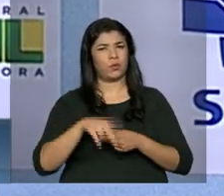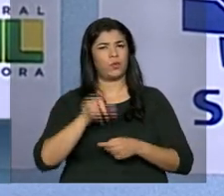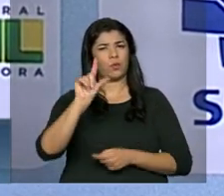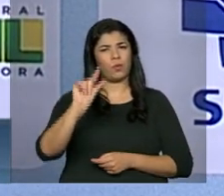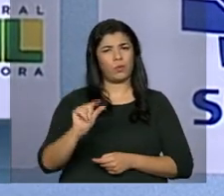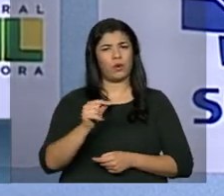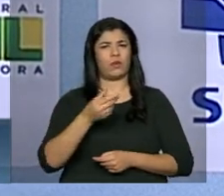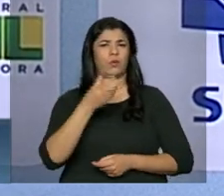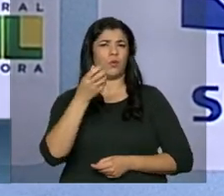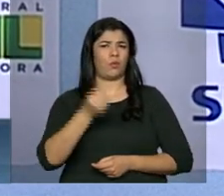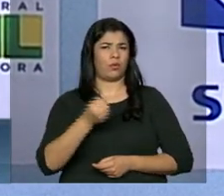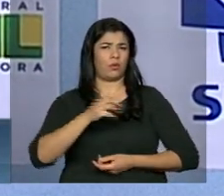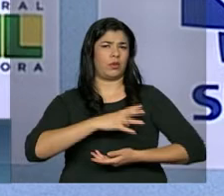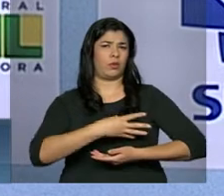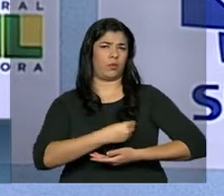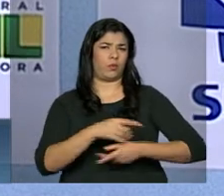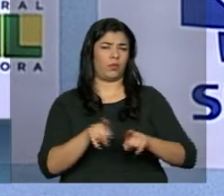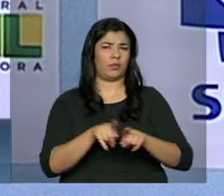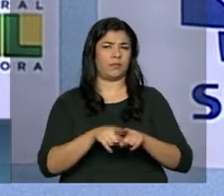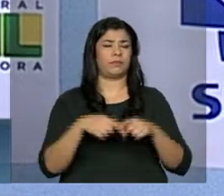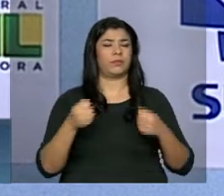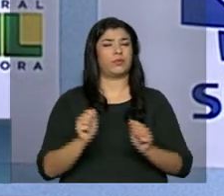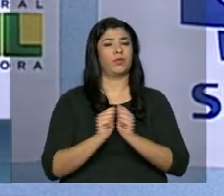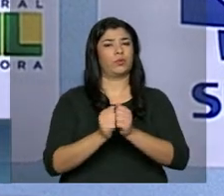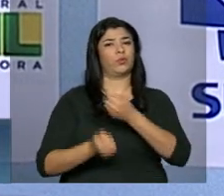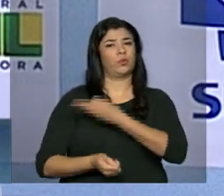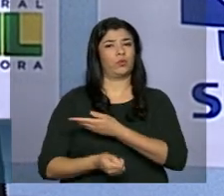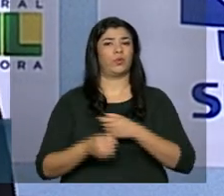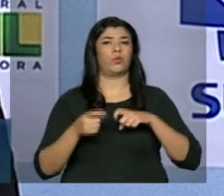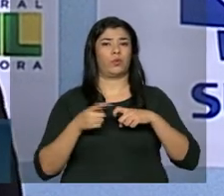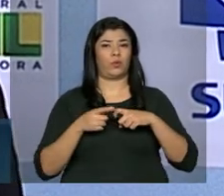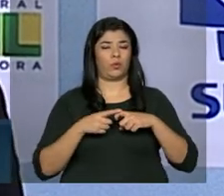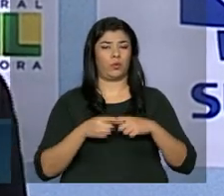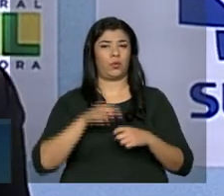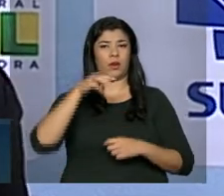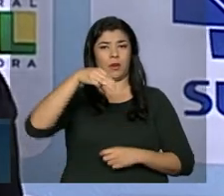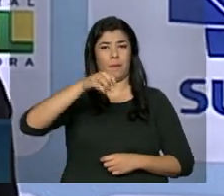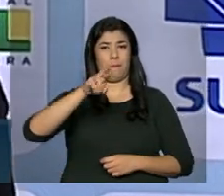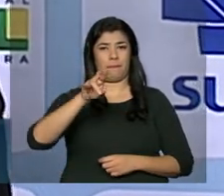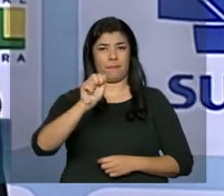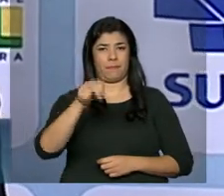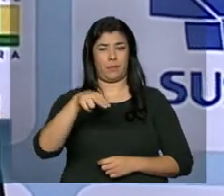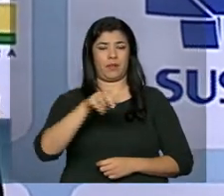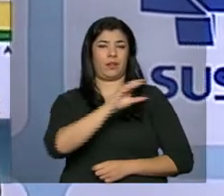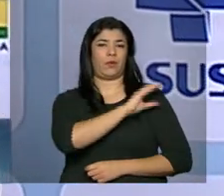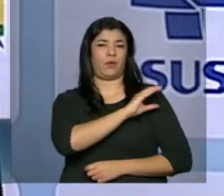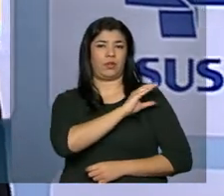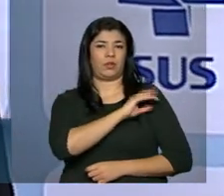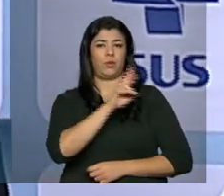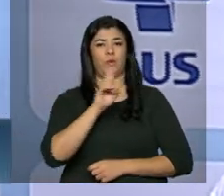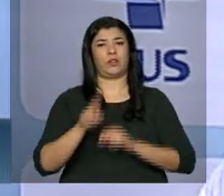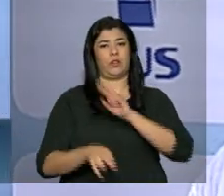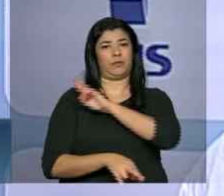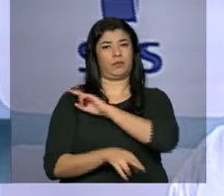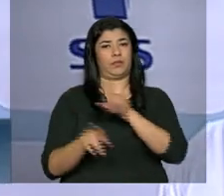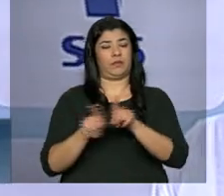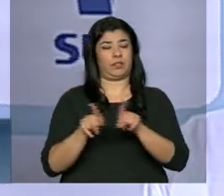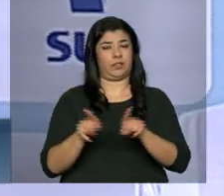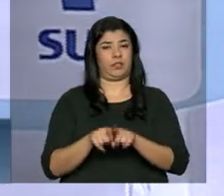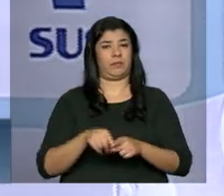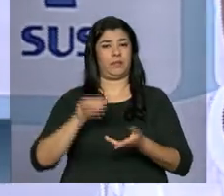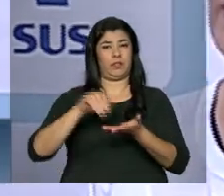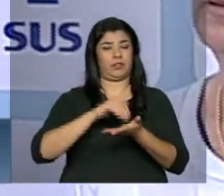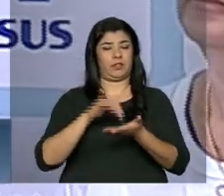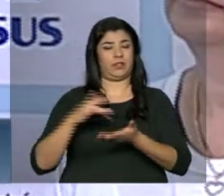abaixo do esperado. Eu estou aqui ao lado da doutora Miriam Santos, que é coordenadora dos bancos de leite da Secretaria de Saúde do